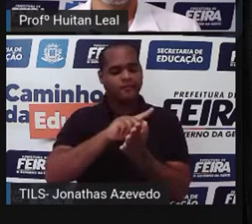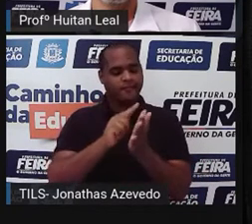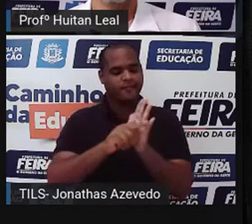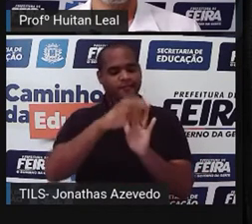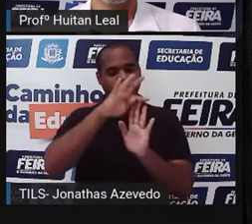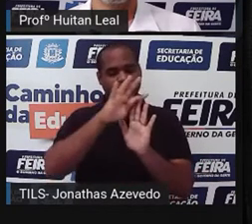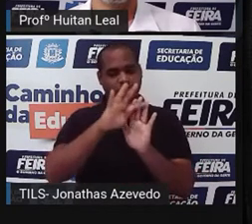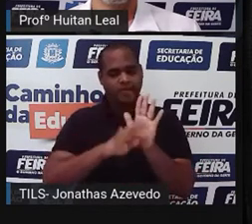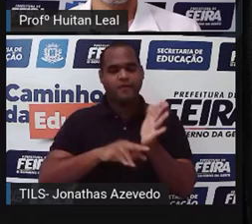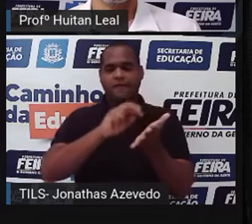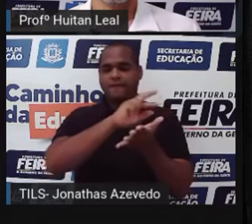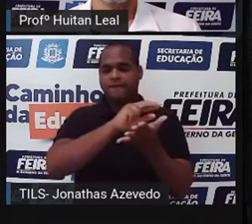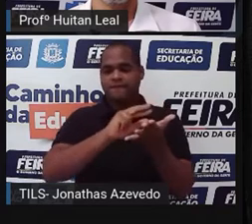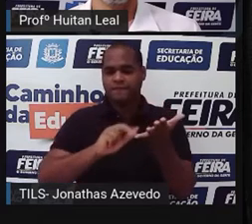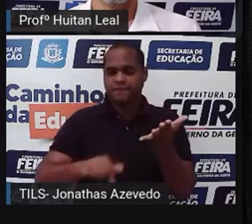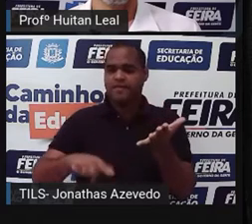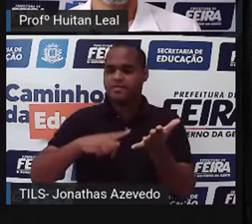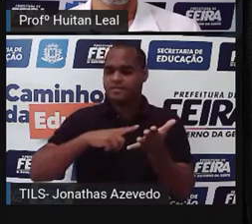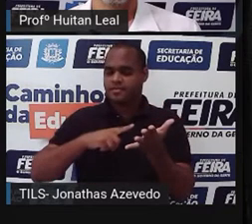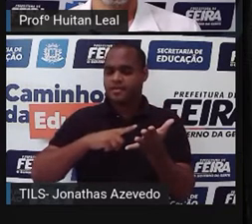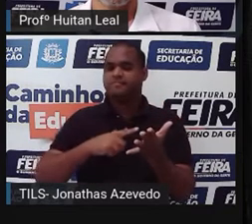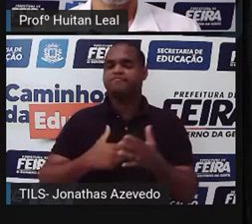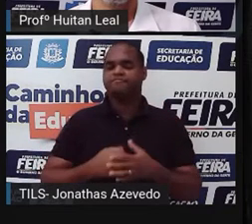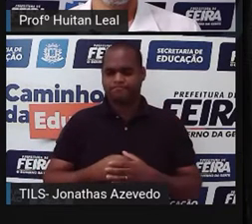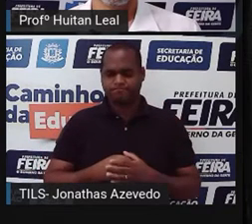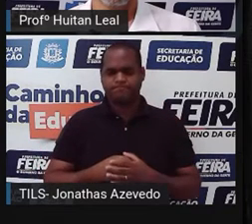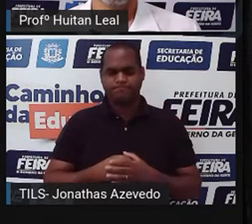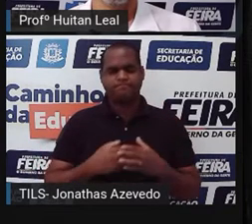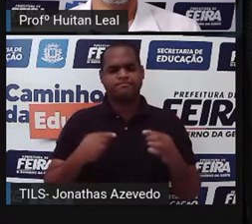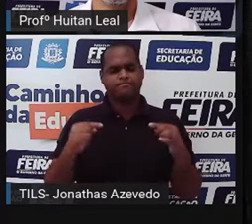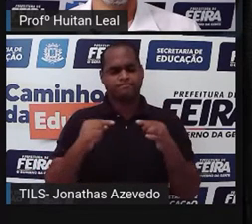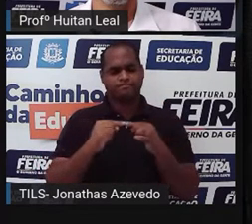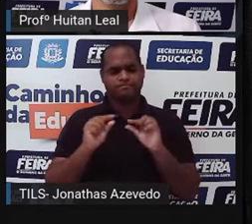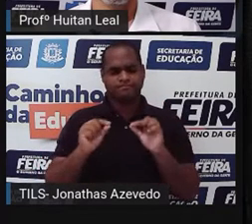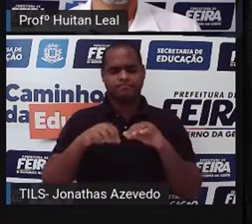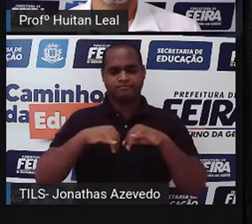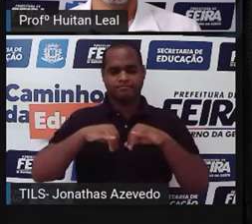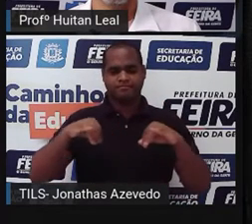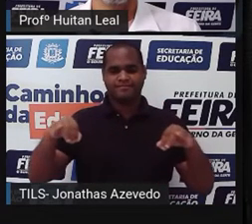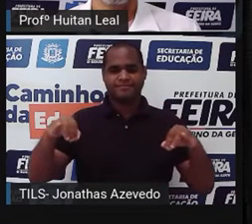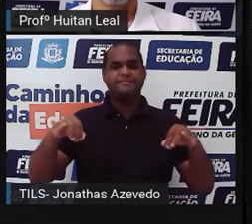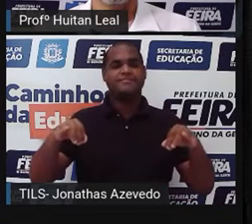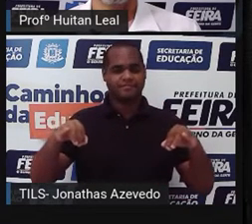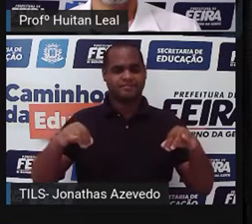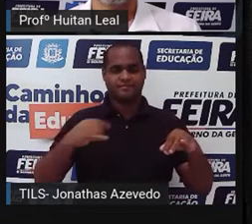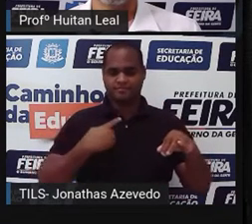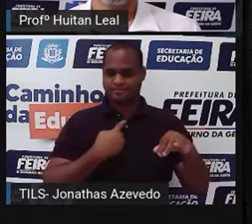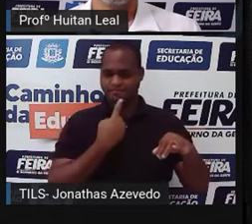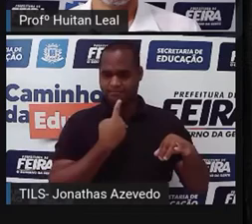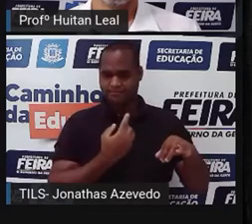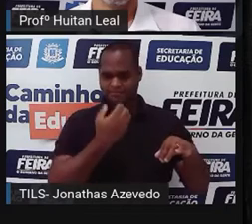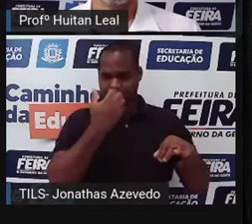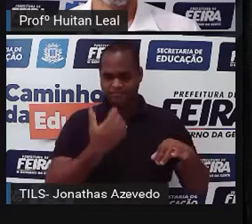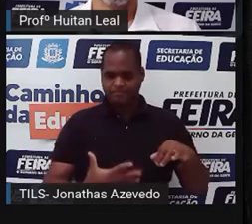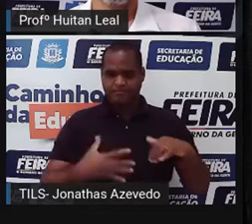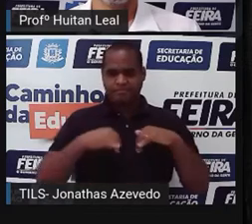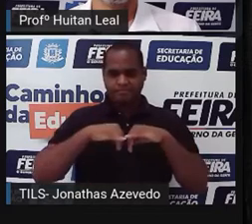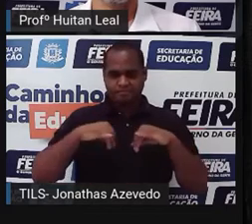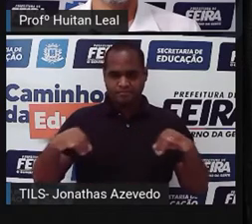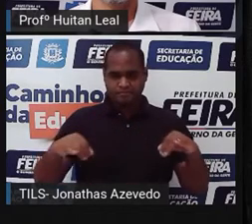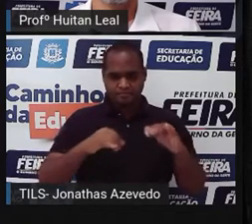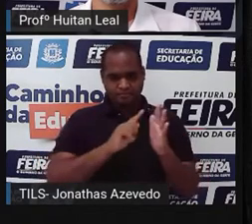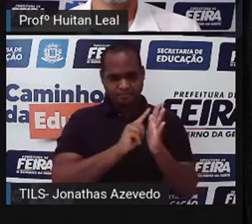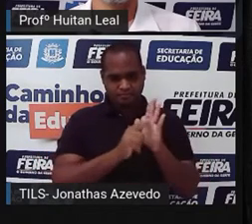das diversas esferas discursivas, no caso, a notícia. Porque como eu falei, já é um gênero textual